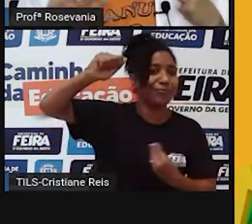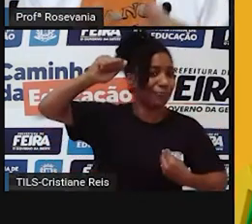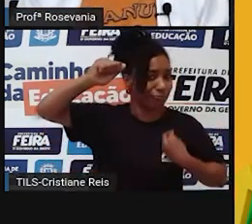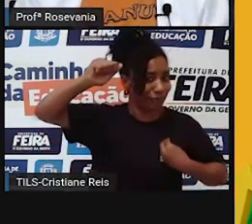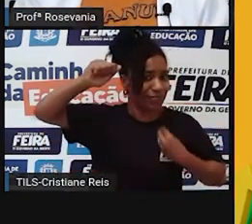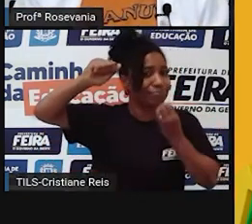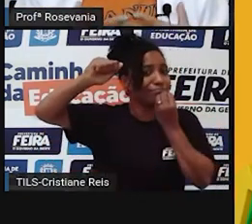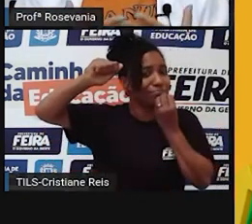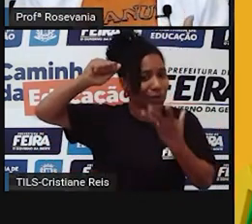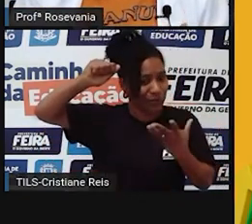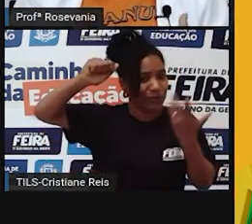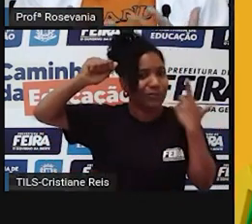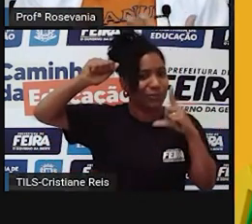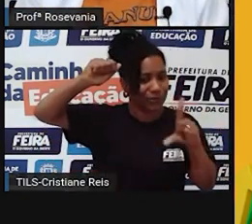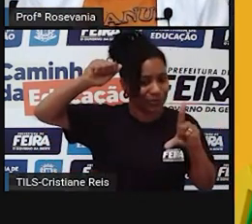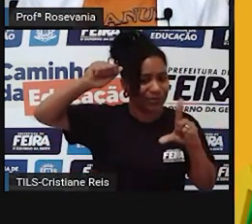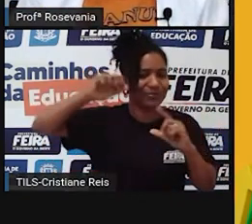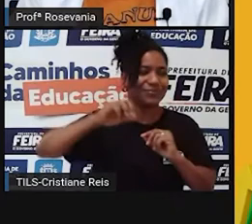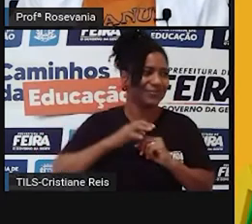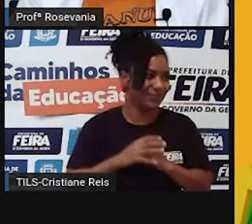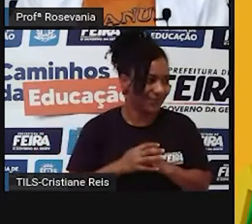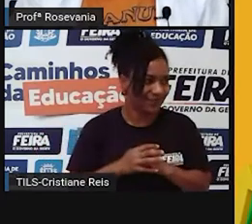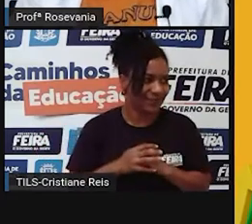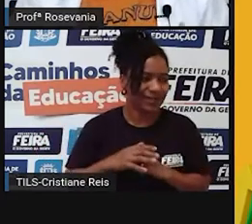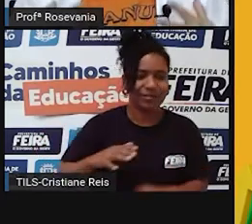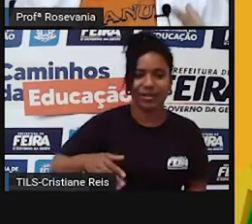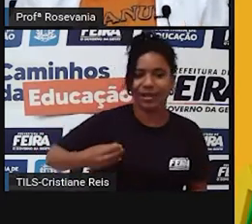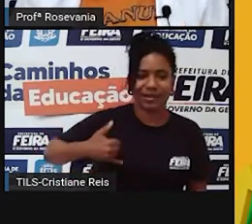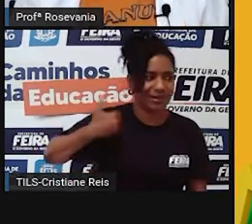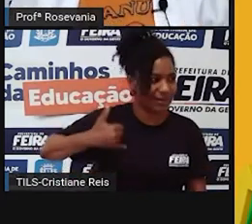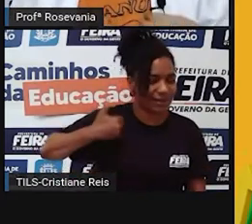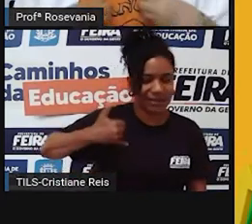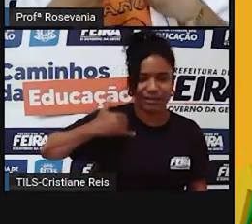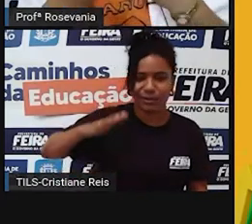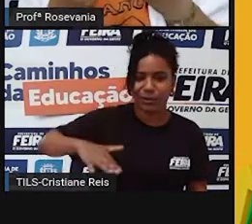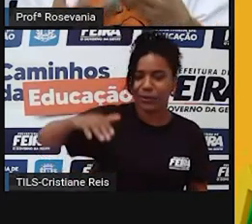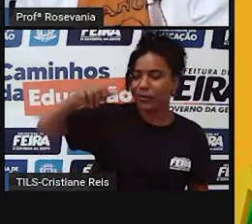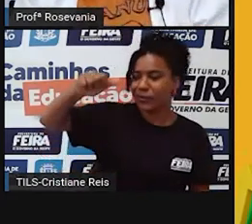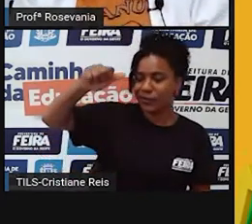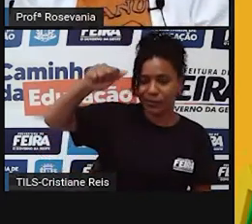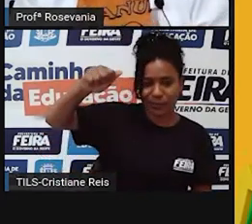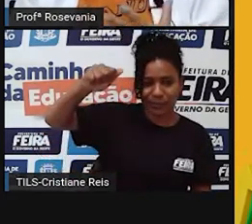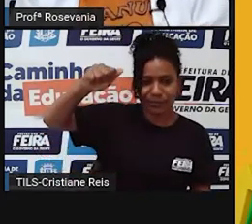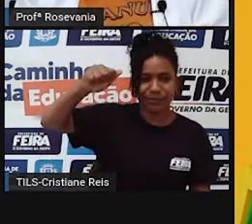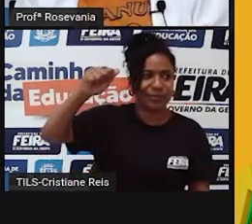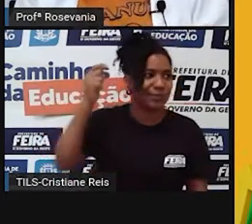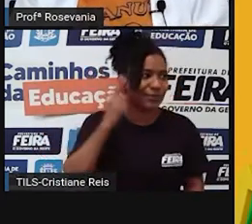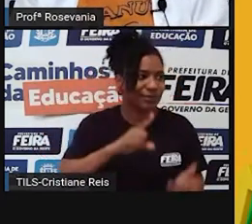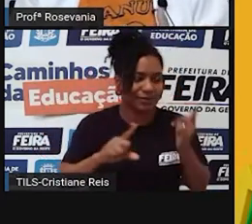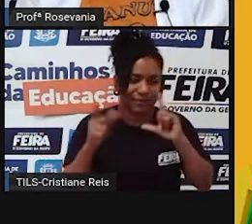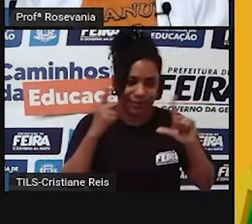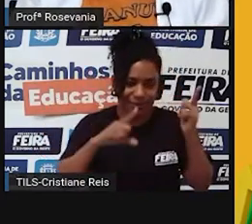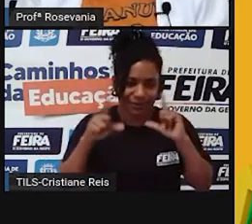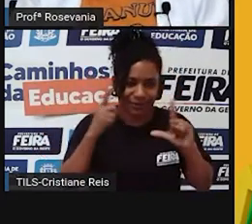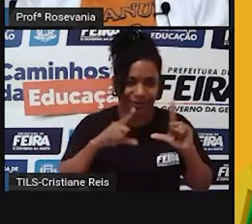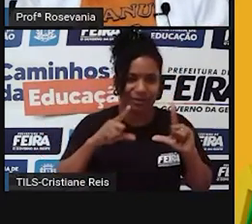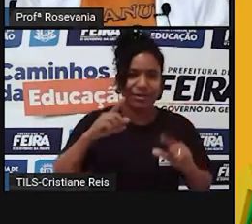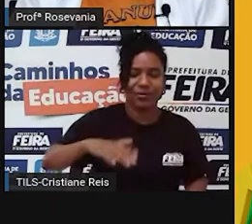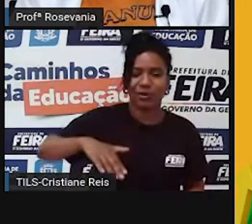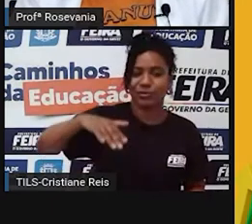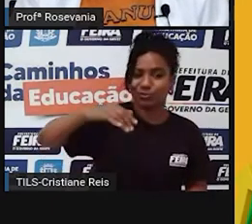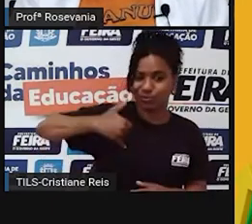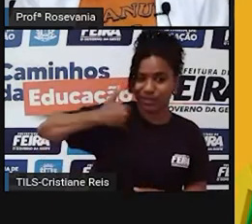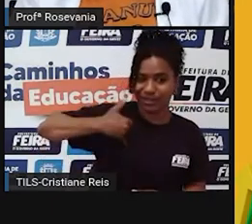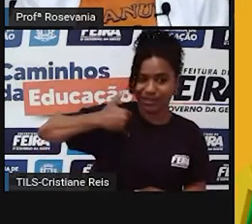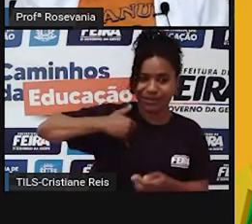e à medida que ela vai atingir nessa idade adulta, ela também tem a possibilidade de atingir a idade mais